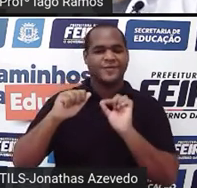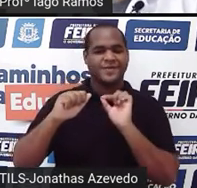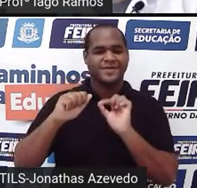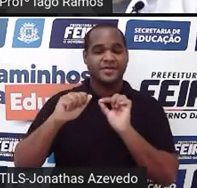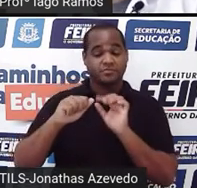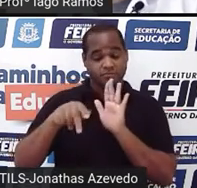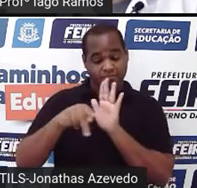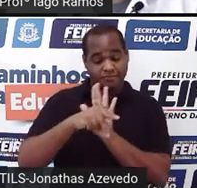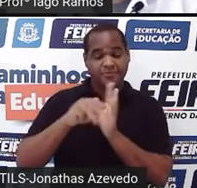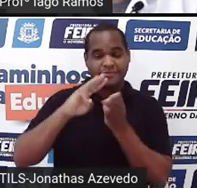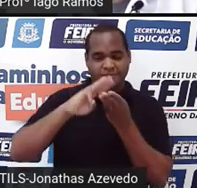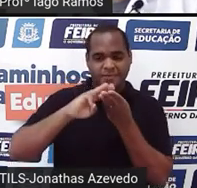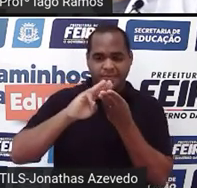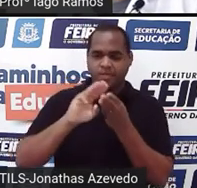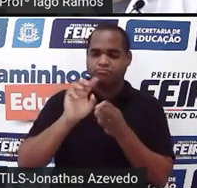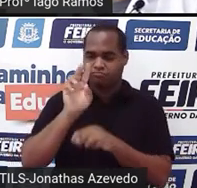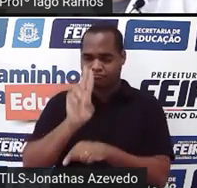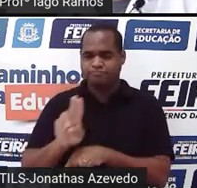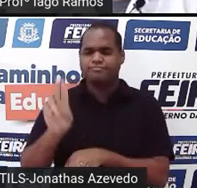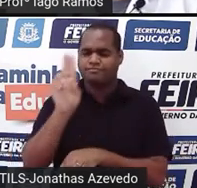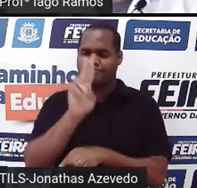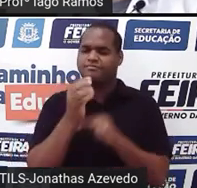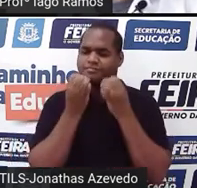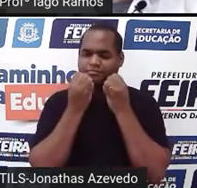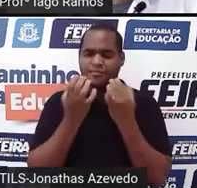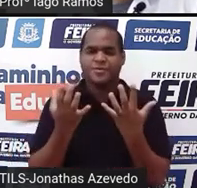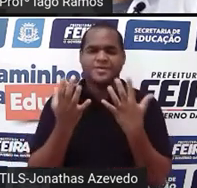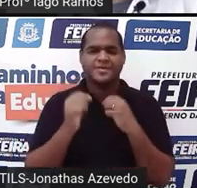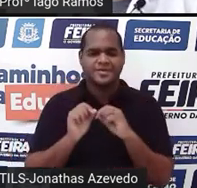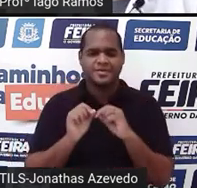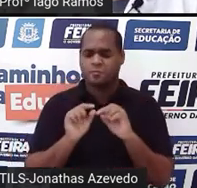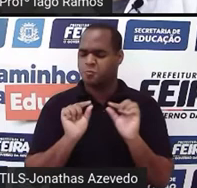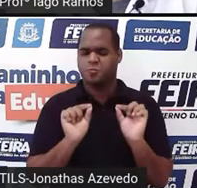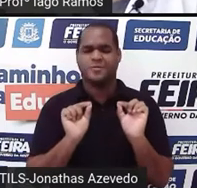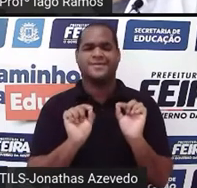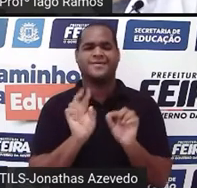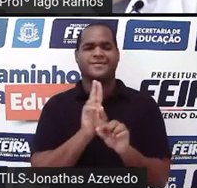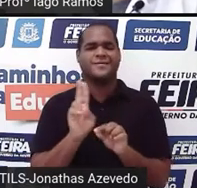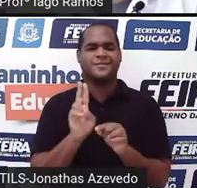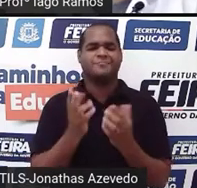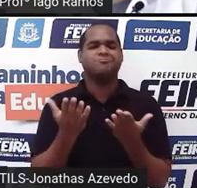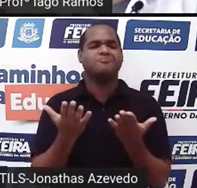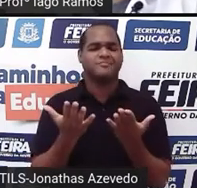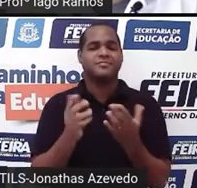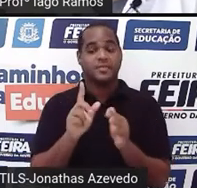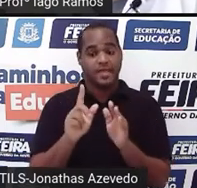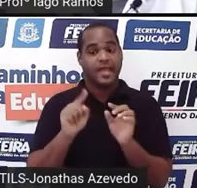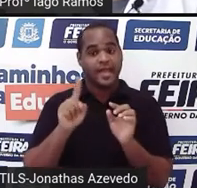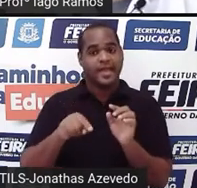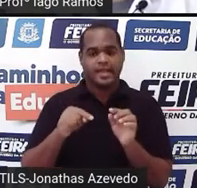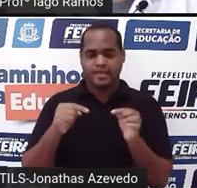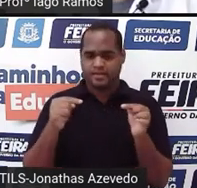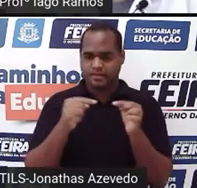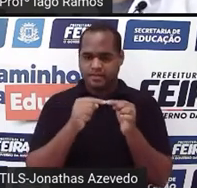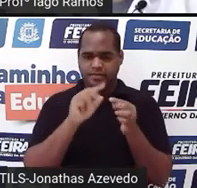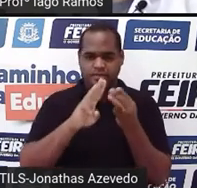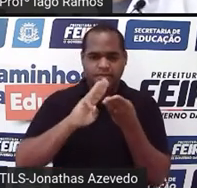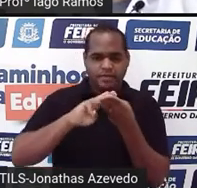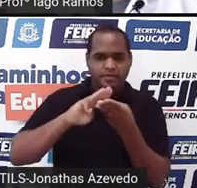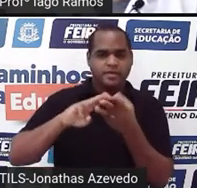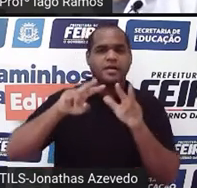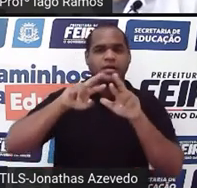estatística, né? Então, o que é estatística? É a parte da matemática que faz o